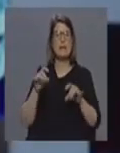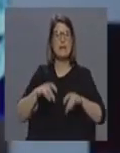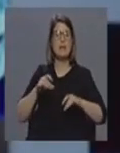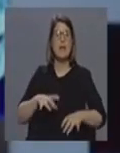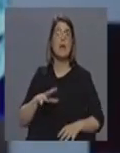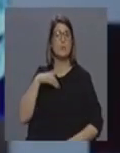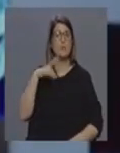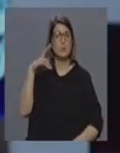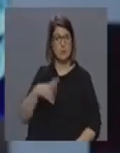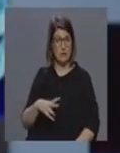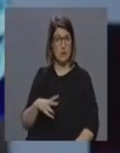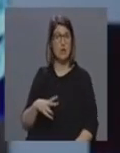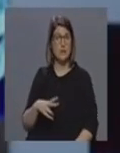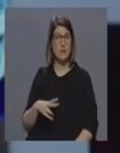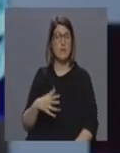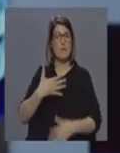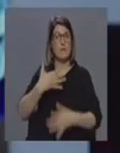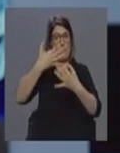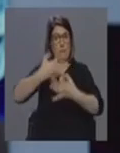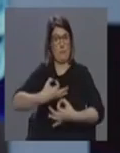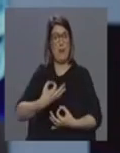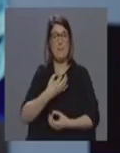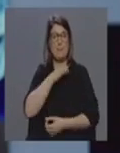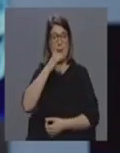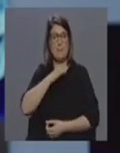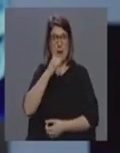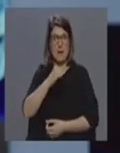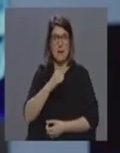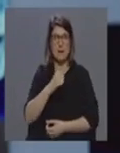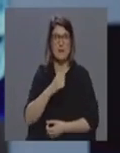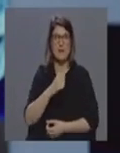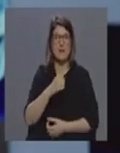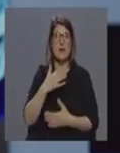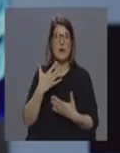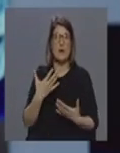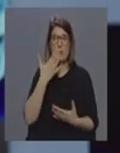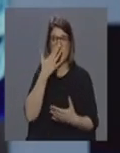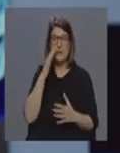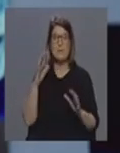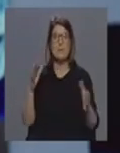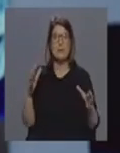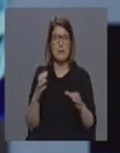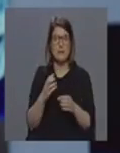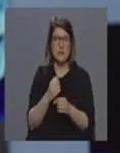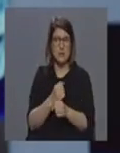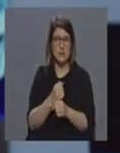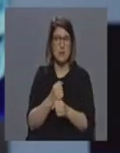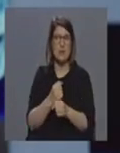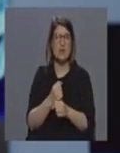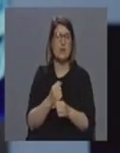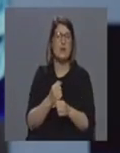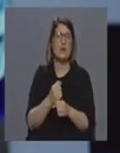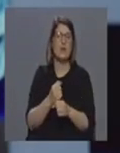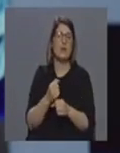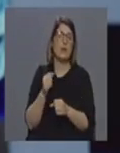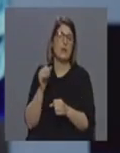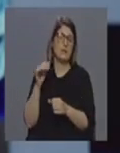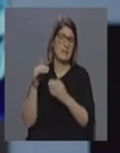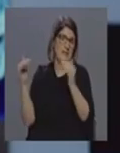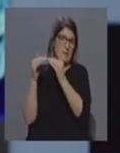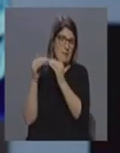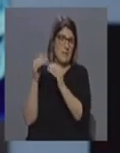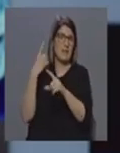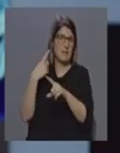iminência ainda não foi formalizado mas já estará numa fase de mitigação portanto já está num outro nível e para cada um